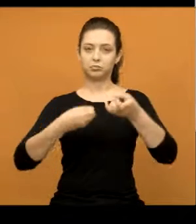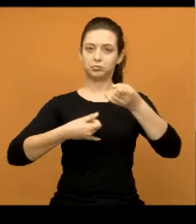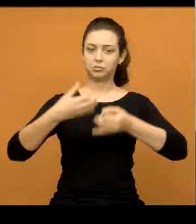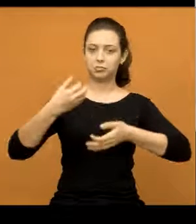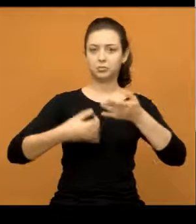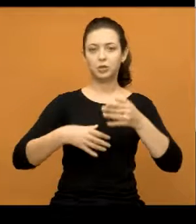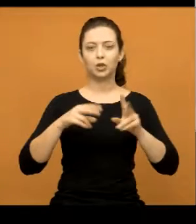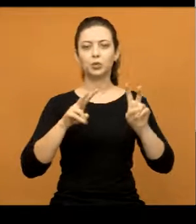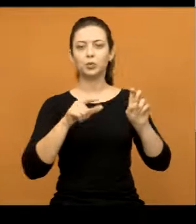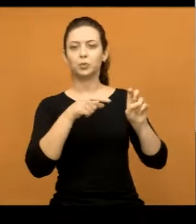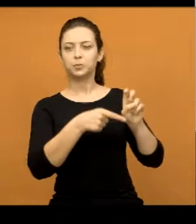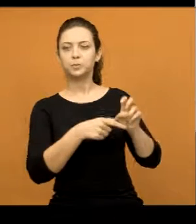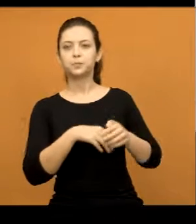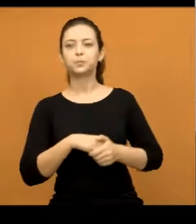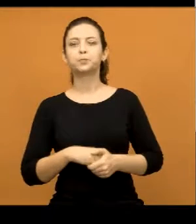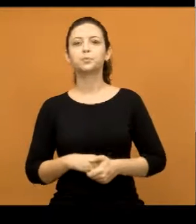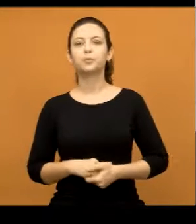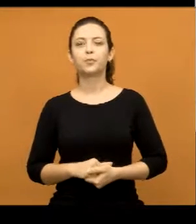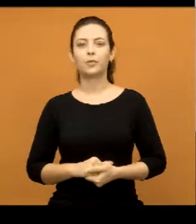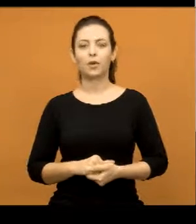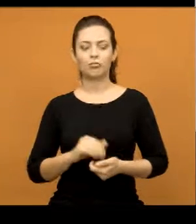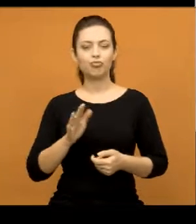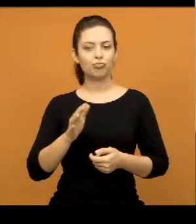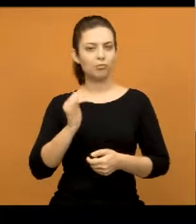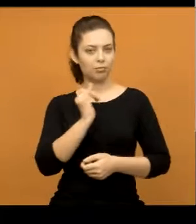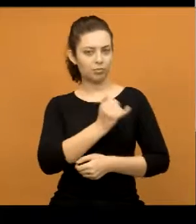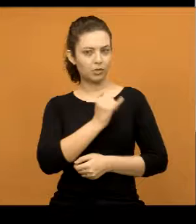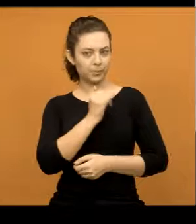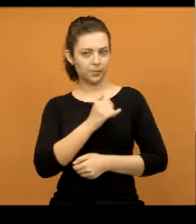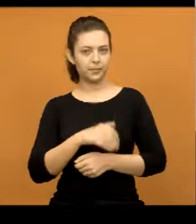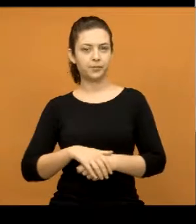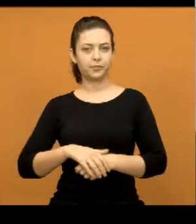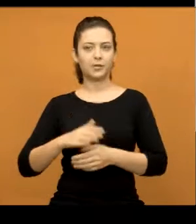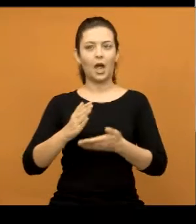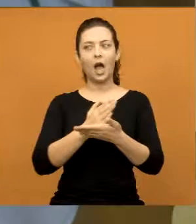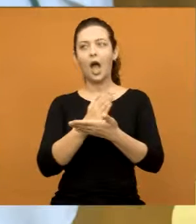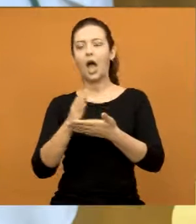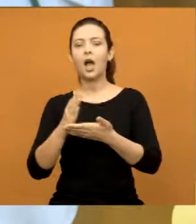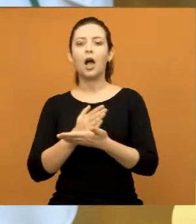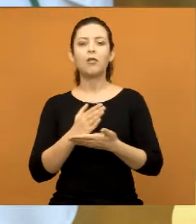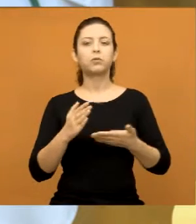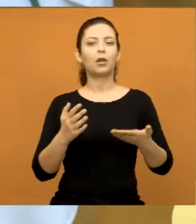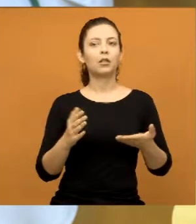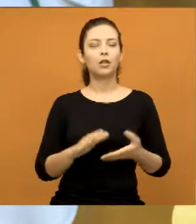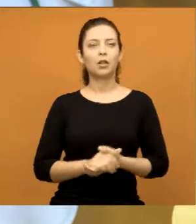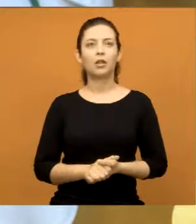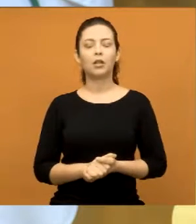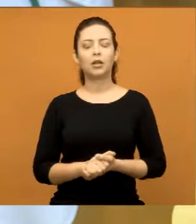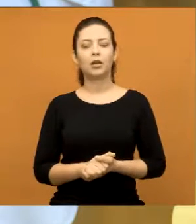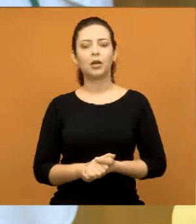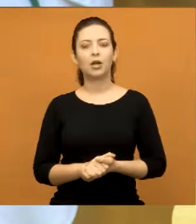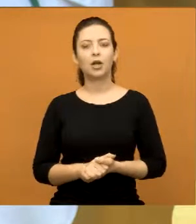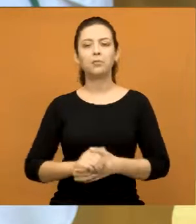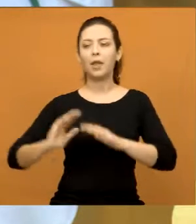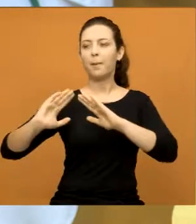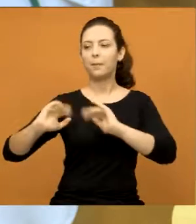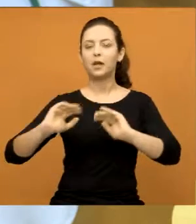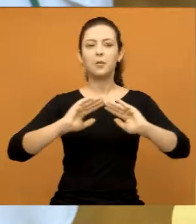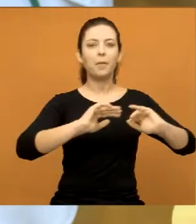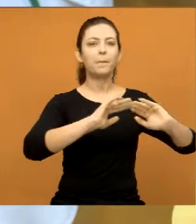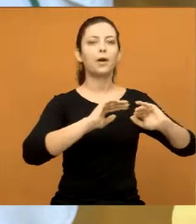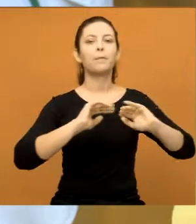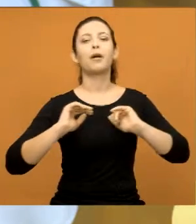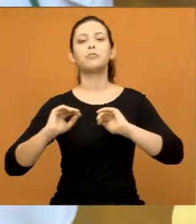pouco dessa questão, eu, como eu disse, muitas vezes a gente é requisitado pela